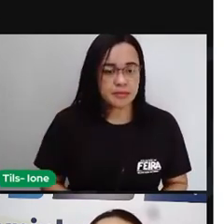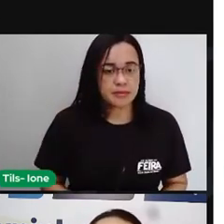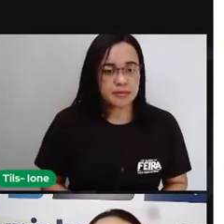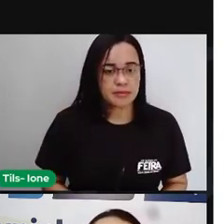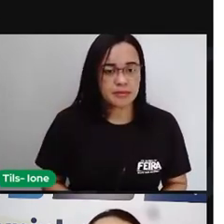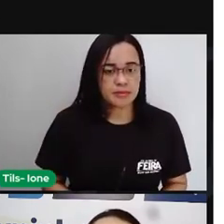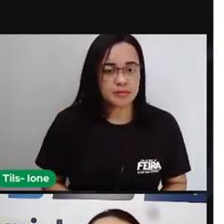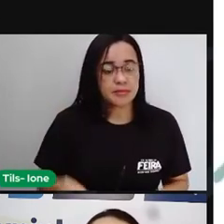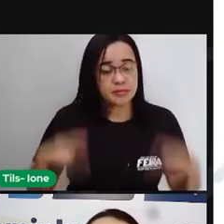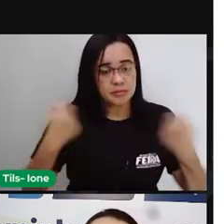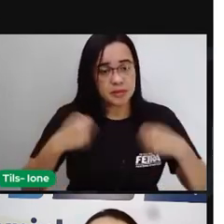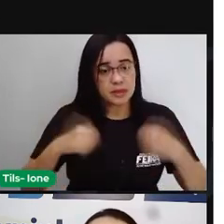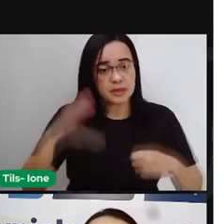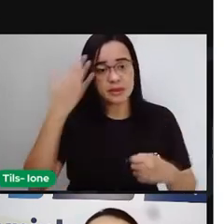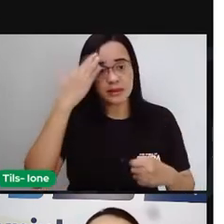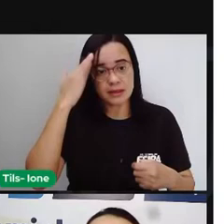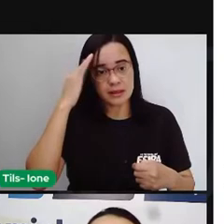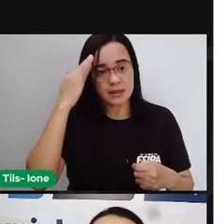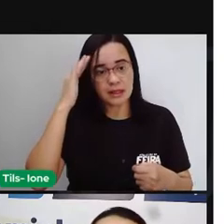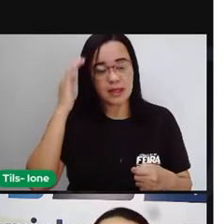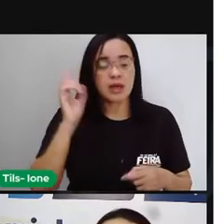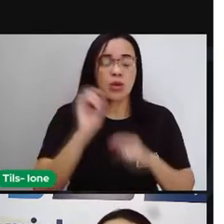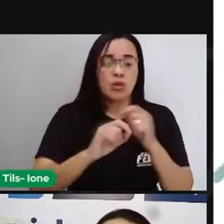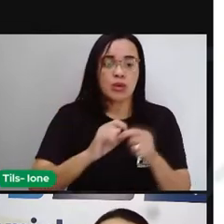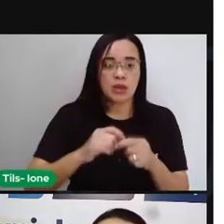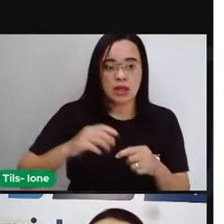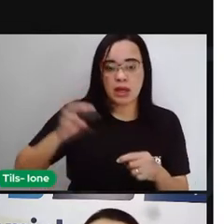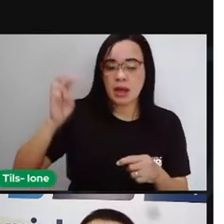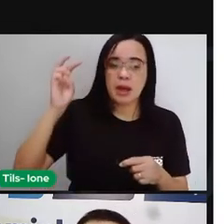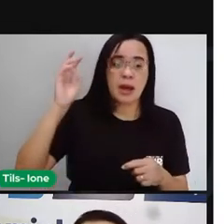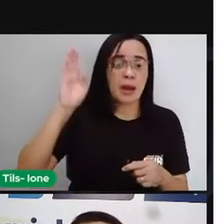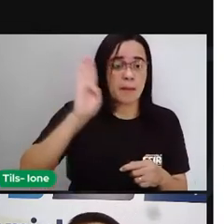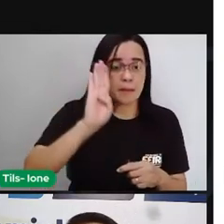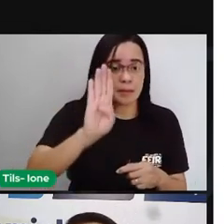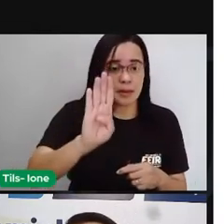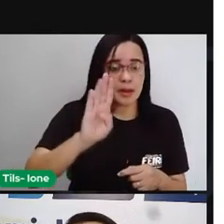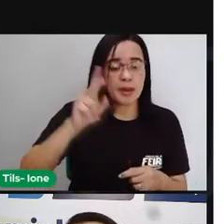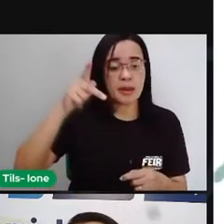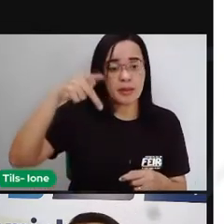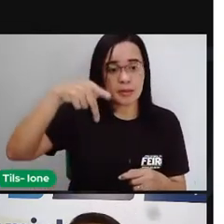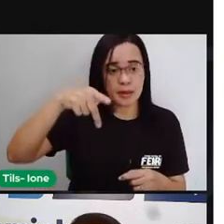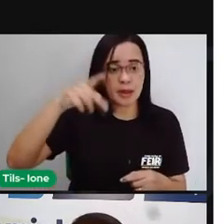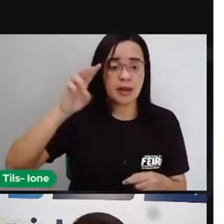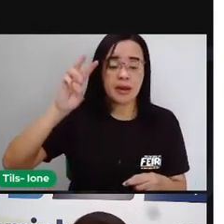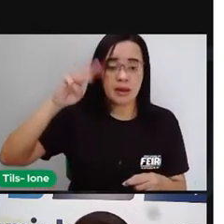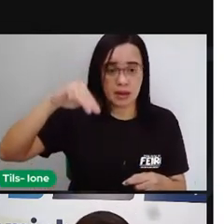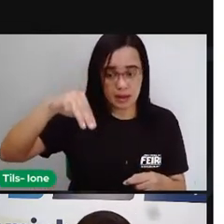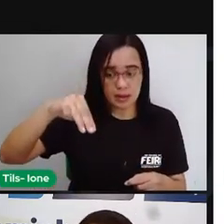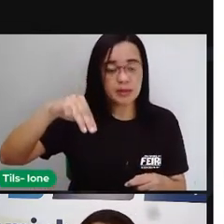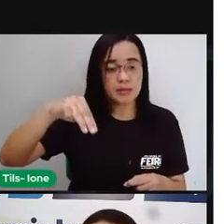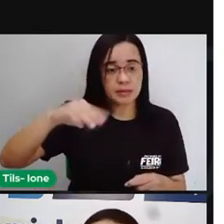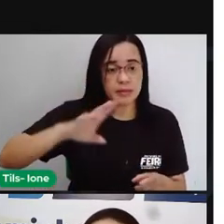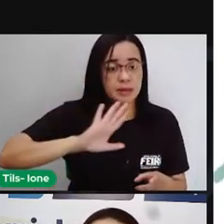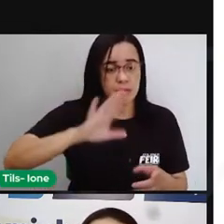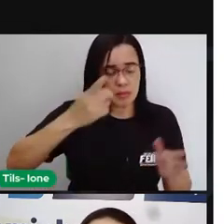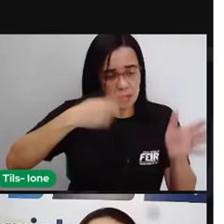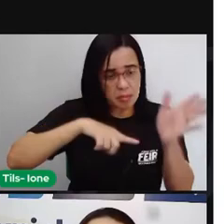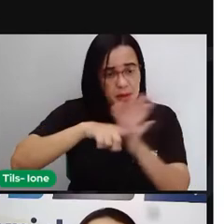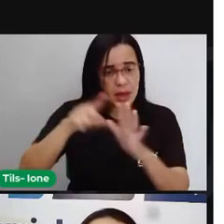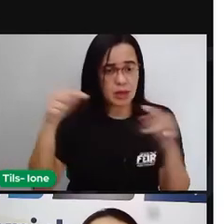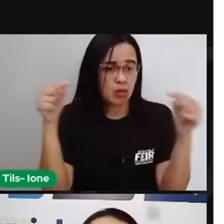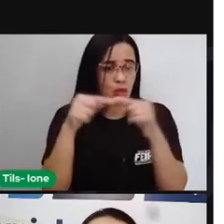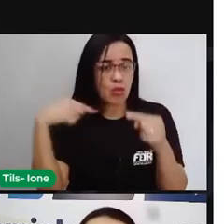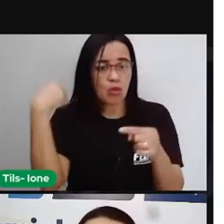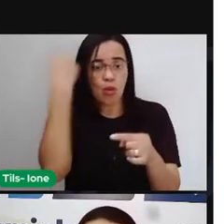batimentos correspondem a batimentos por minuto. Mas a pergunta está, ó, em horas. Então, a gente tem que fazer